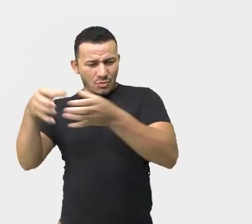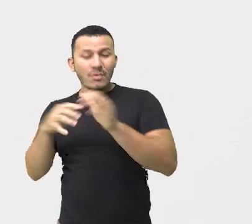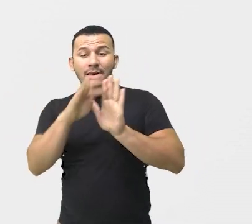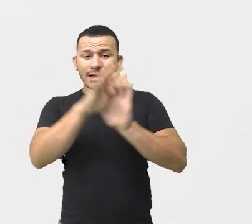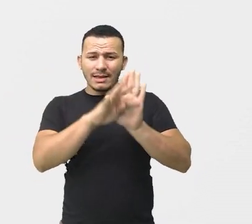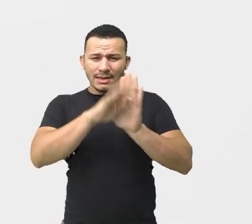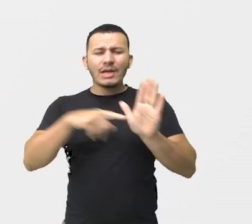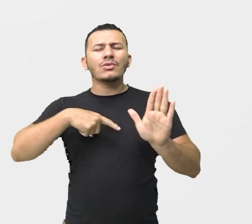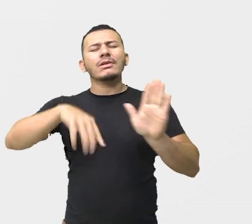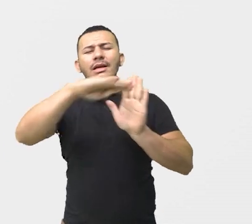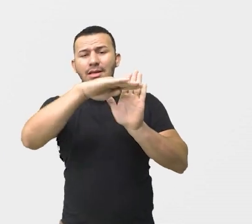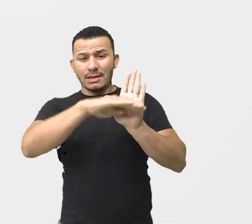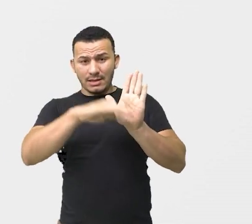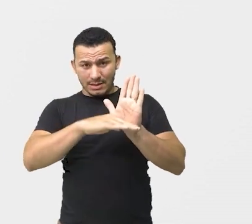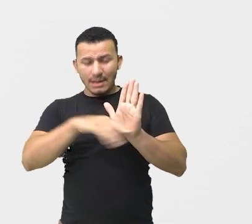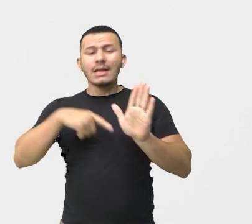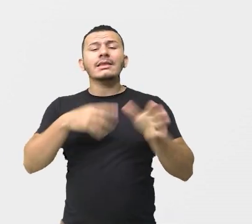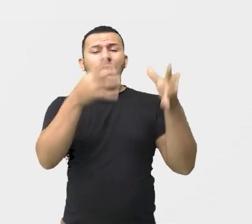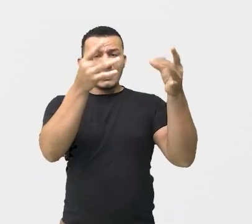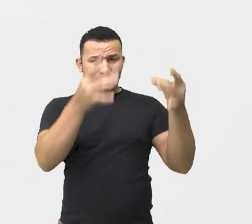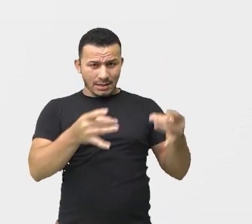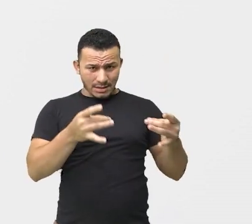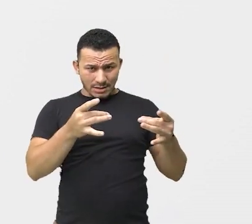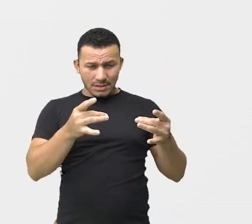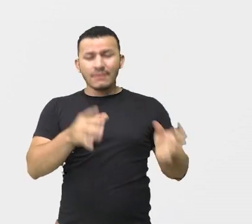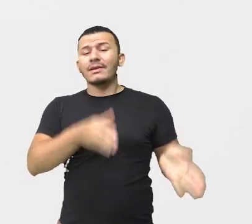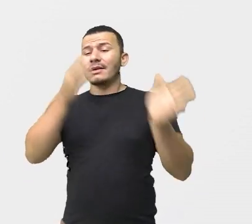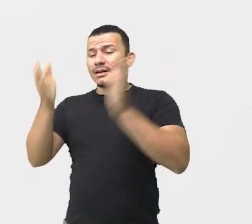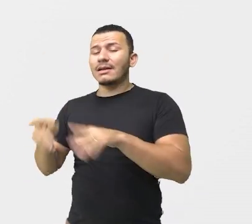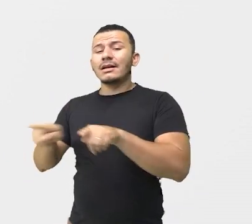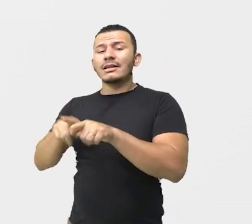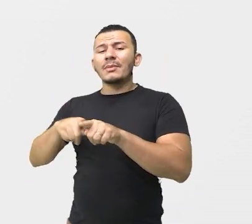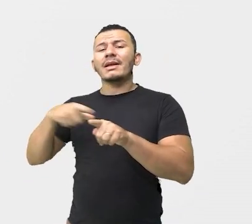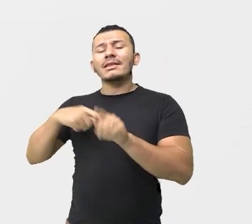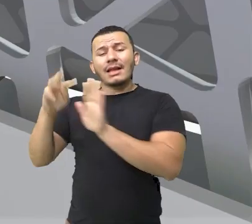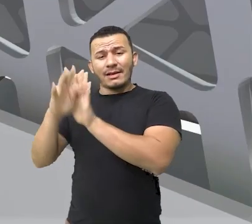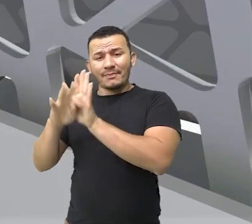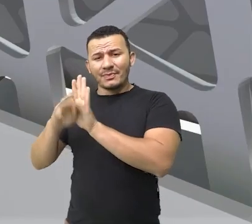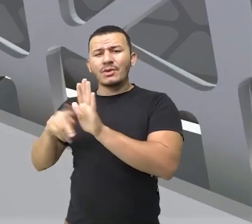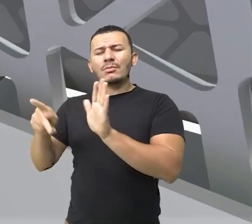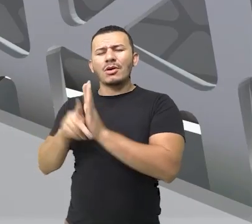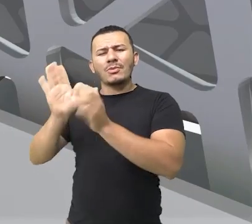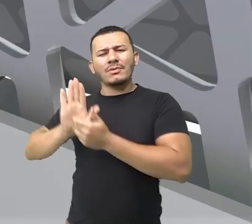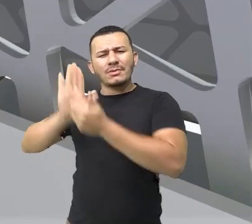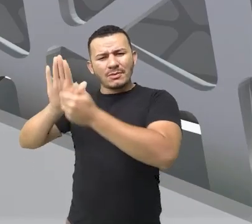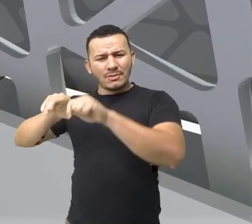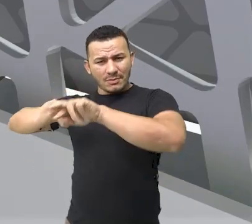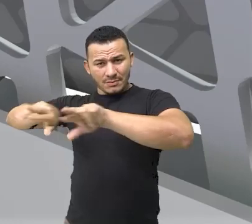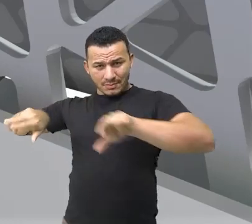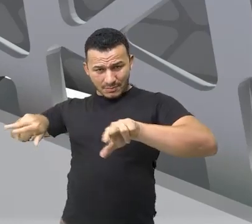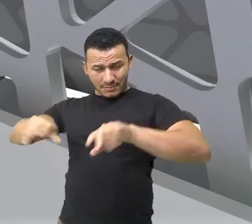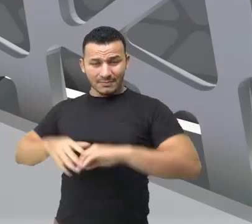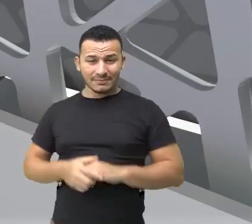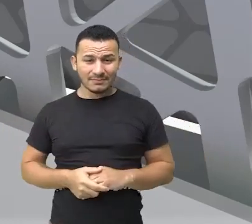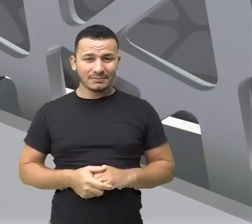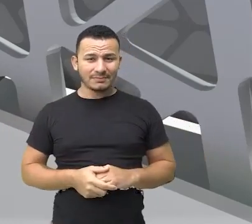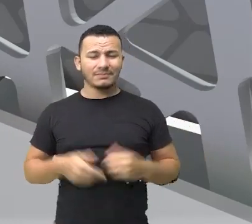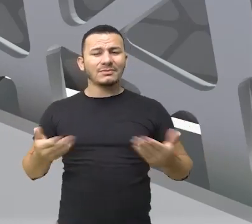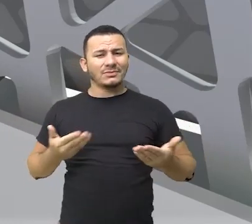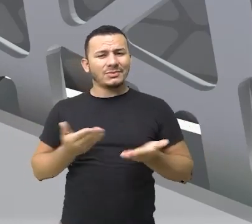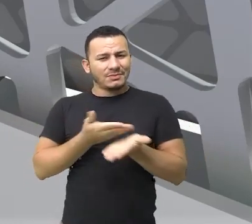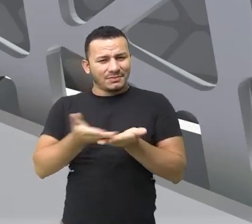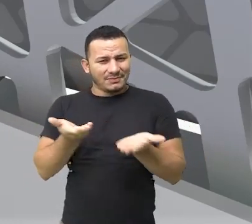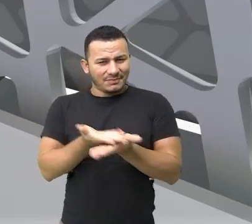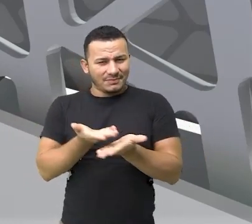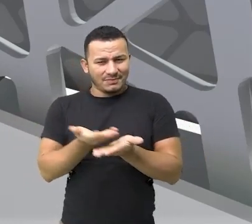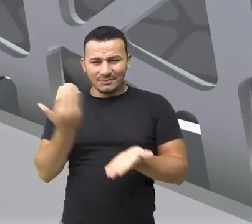as sequências descritivas e também as sequências expositivas. Certo? Então, vamos